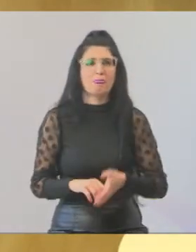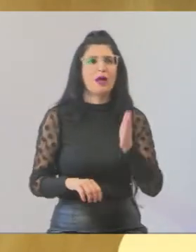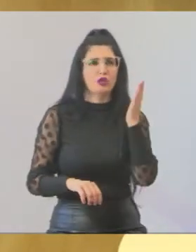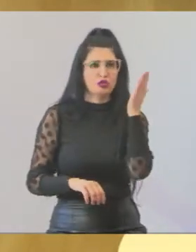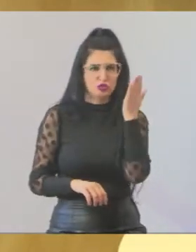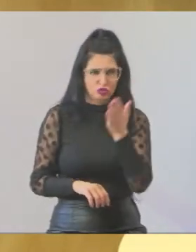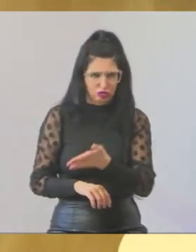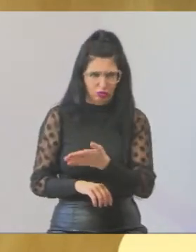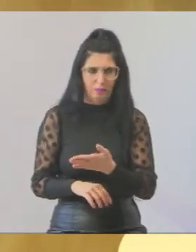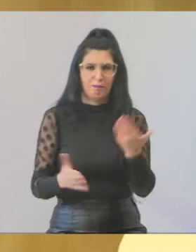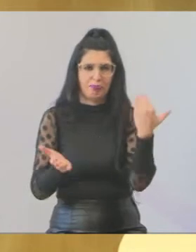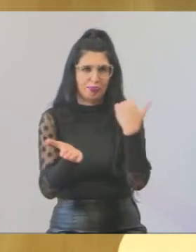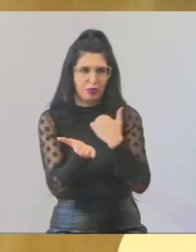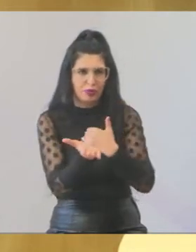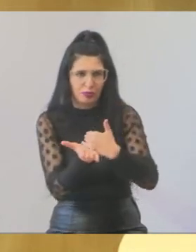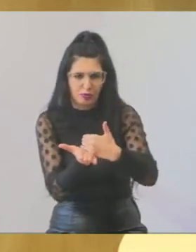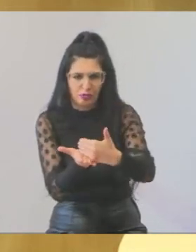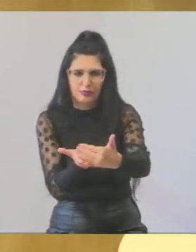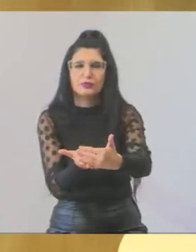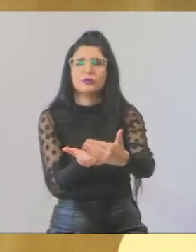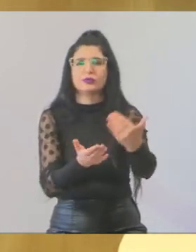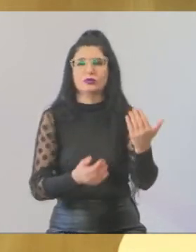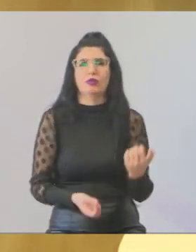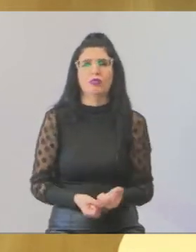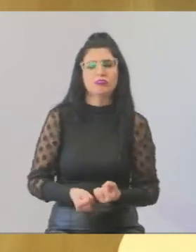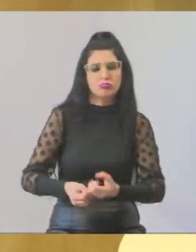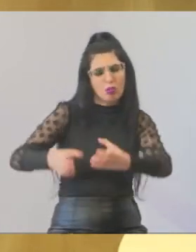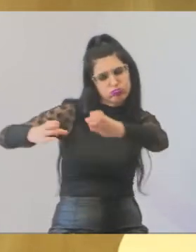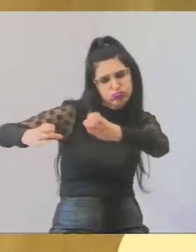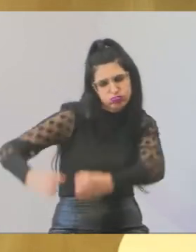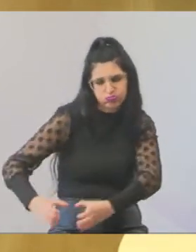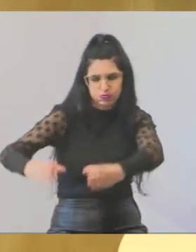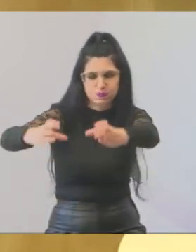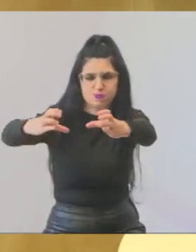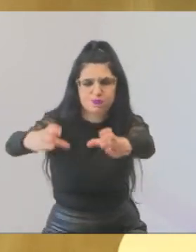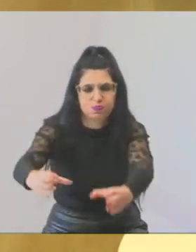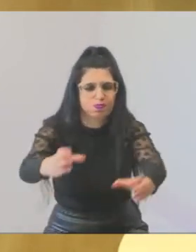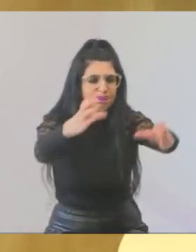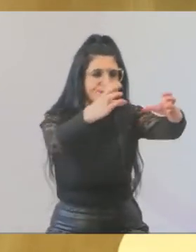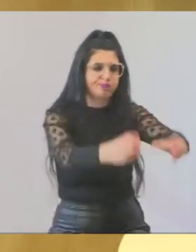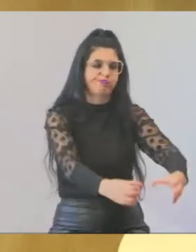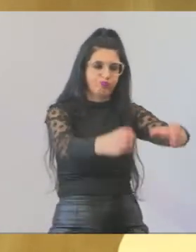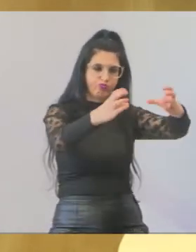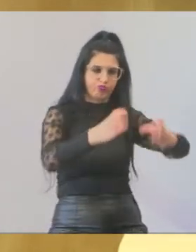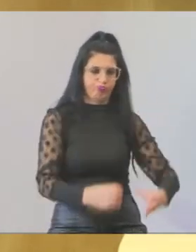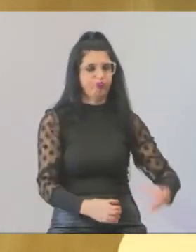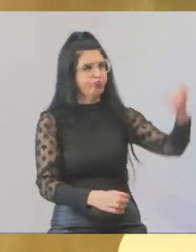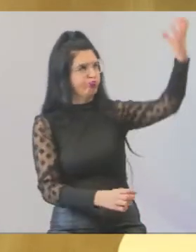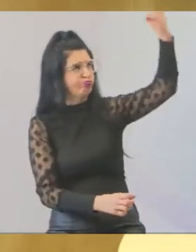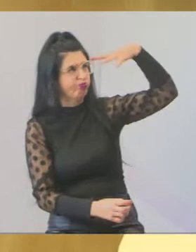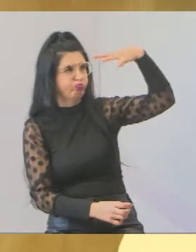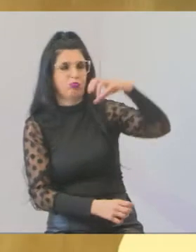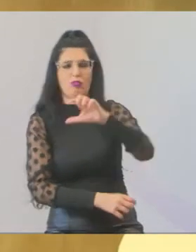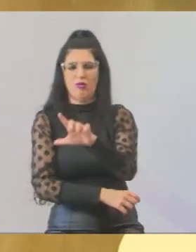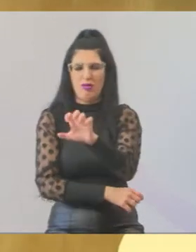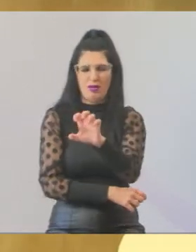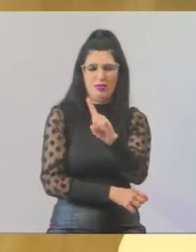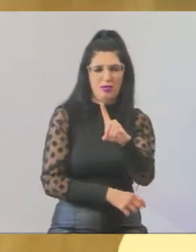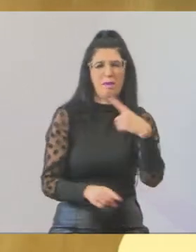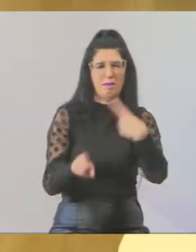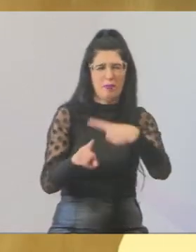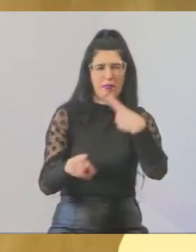base para receber esses postes com iluminação de LED ali, porque ali causa muito acidente.